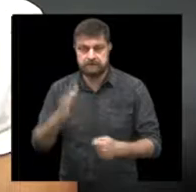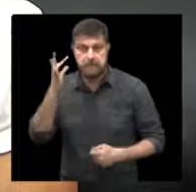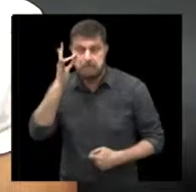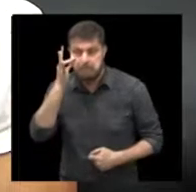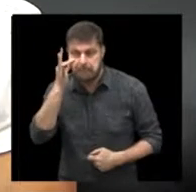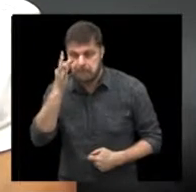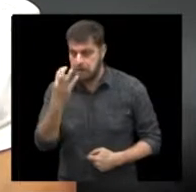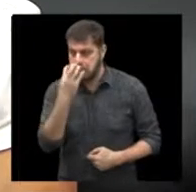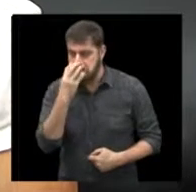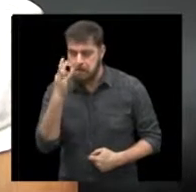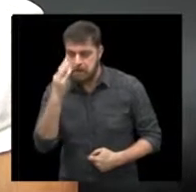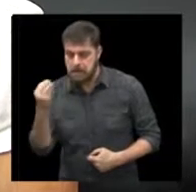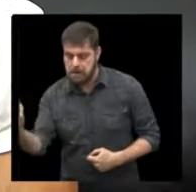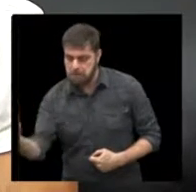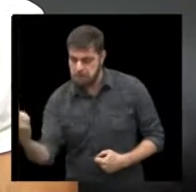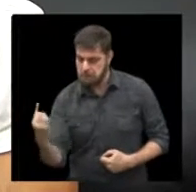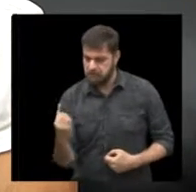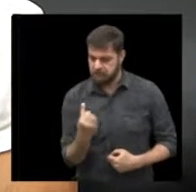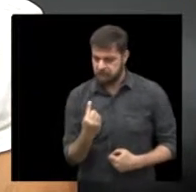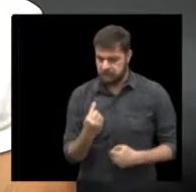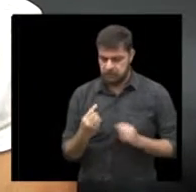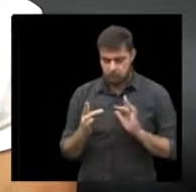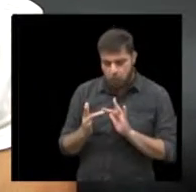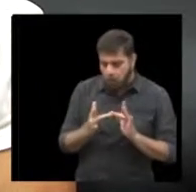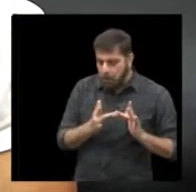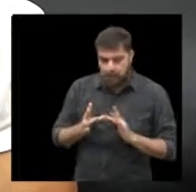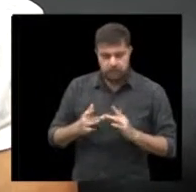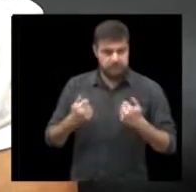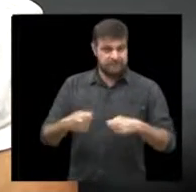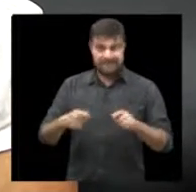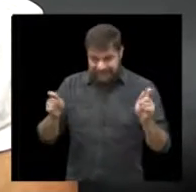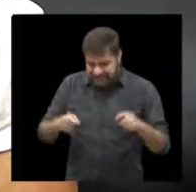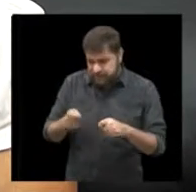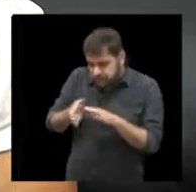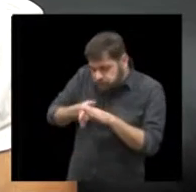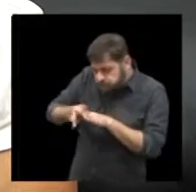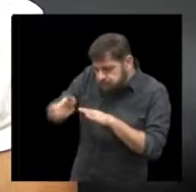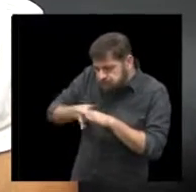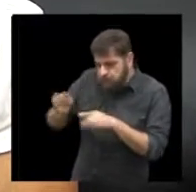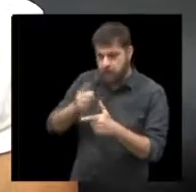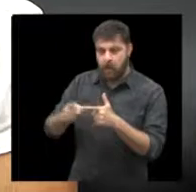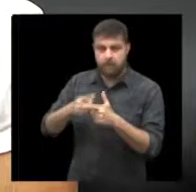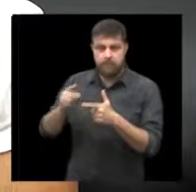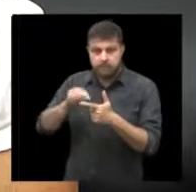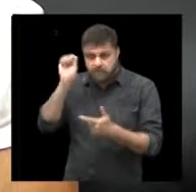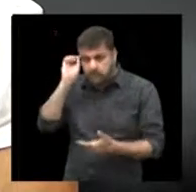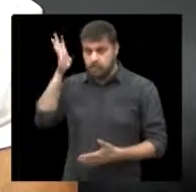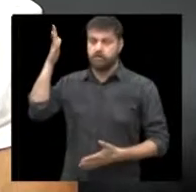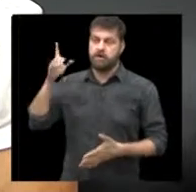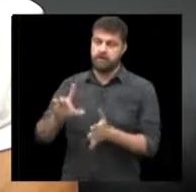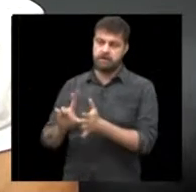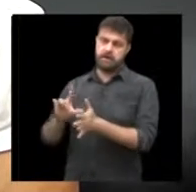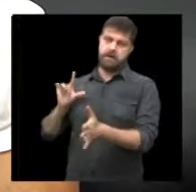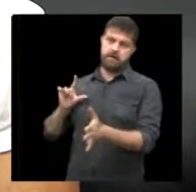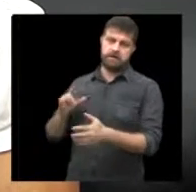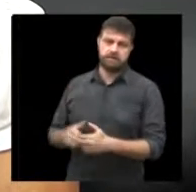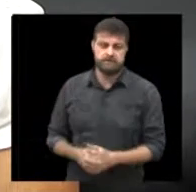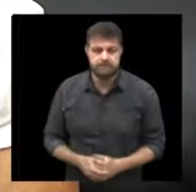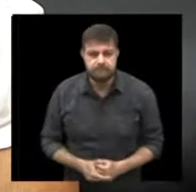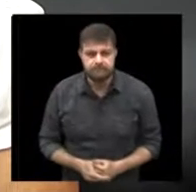física mesmo a gente consegue resolver o problema dela mesmo